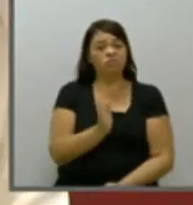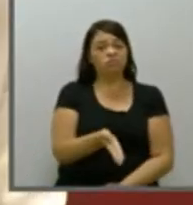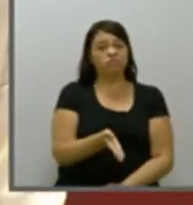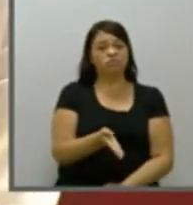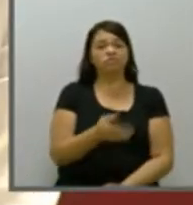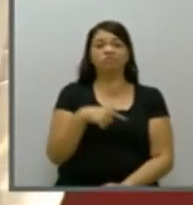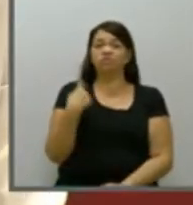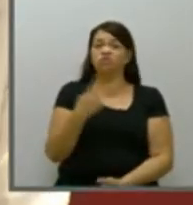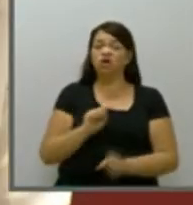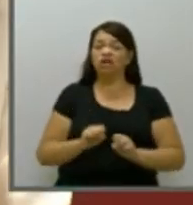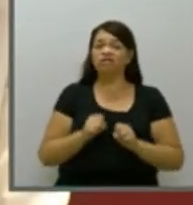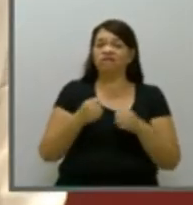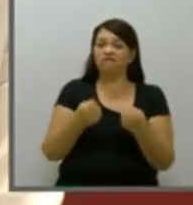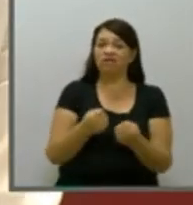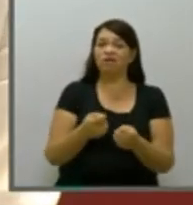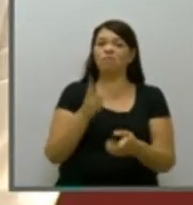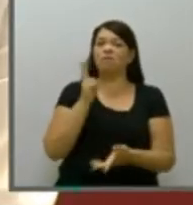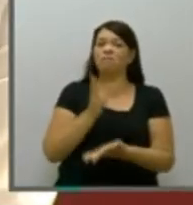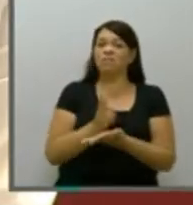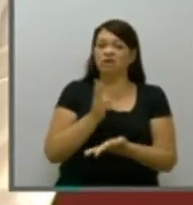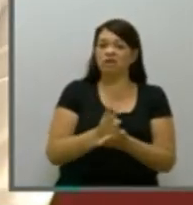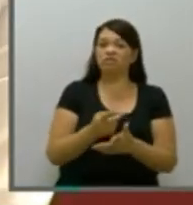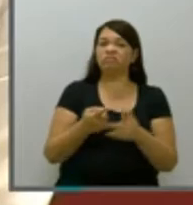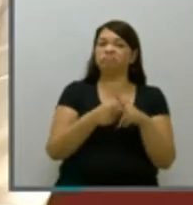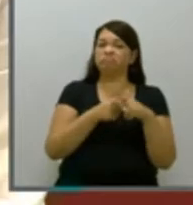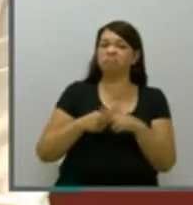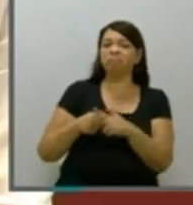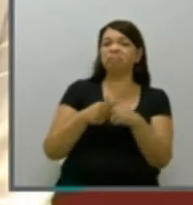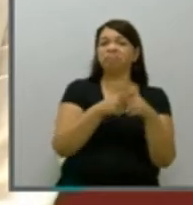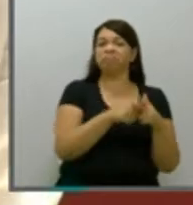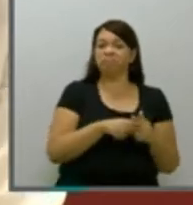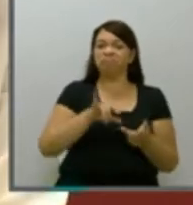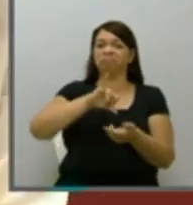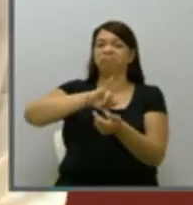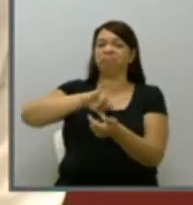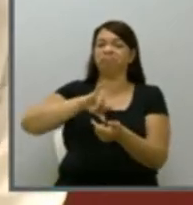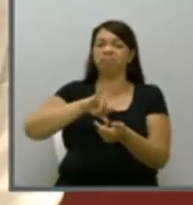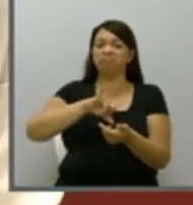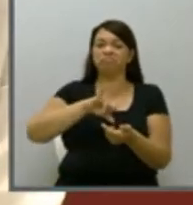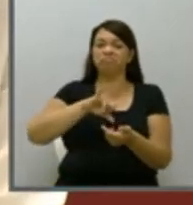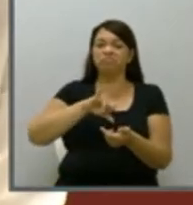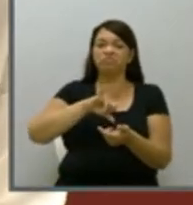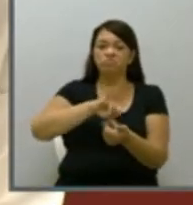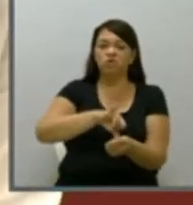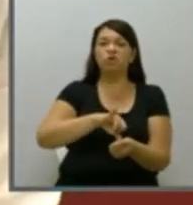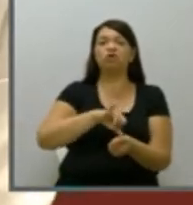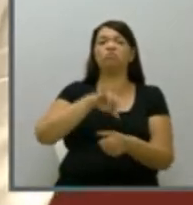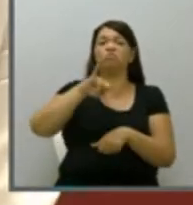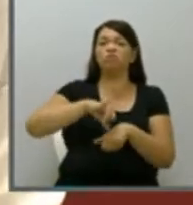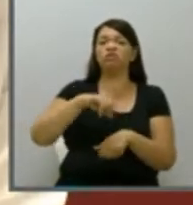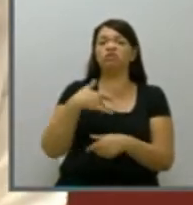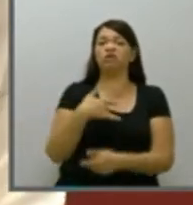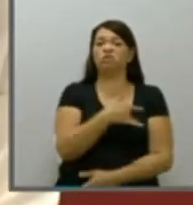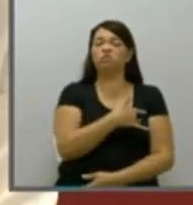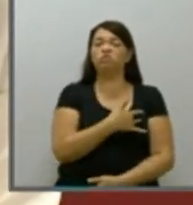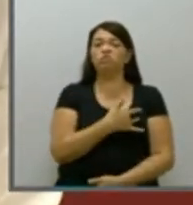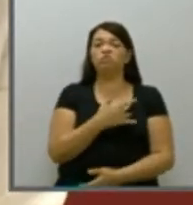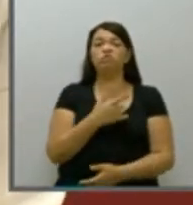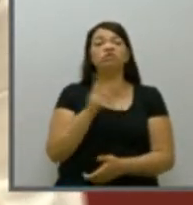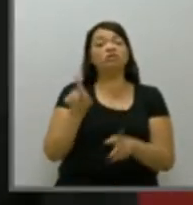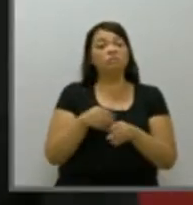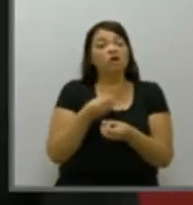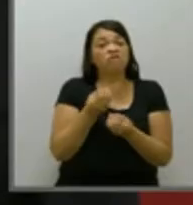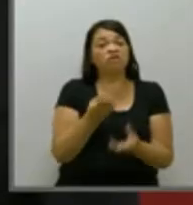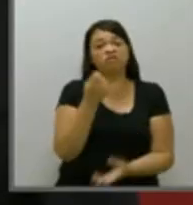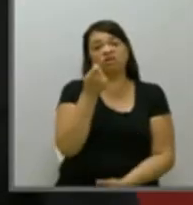defendemos é a manutenção permanente dos postos de saúde e médicos, medicamentos, que é o que o nosso povo precisa.